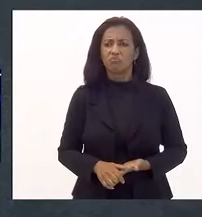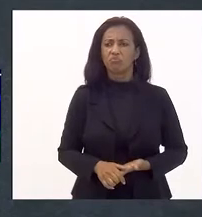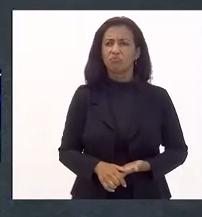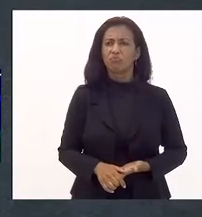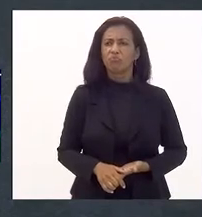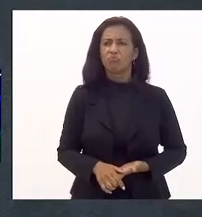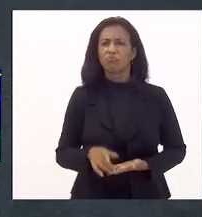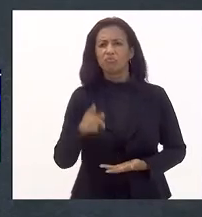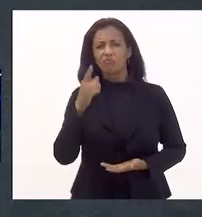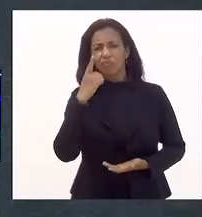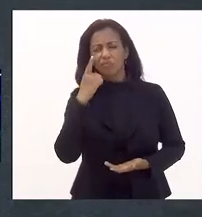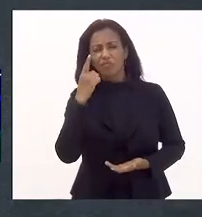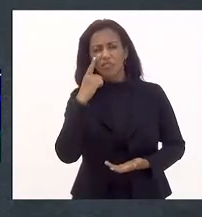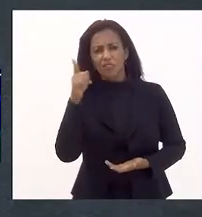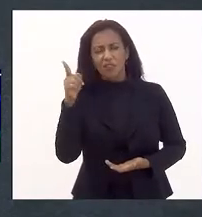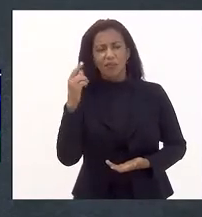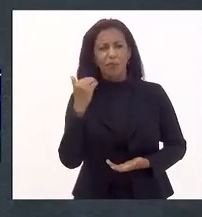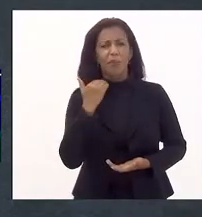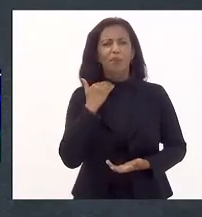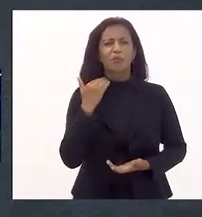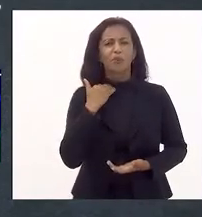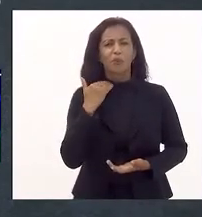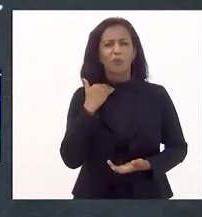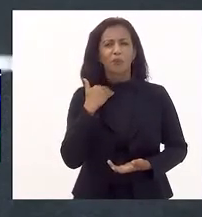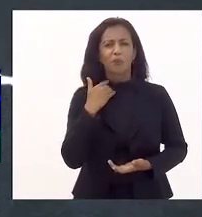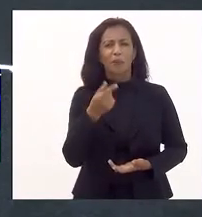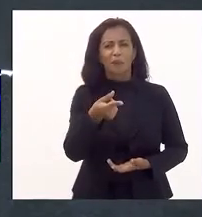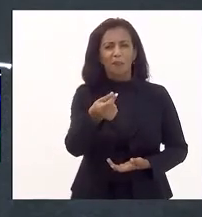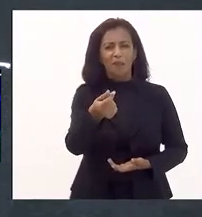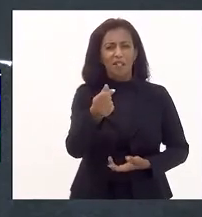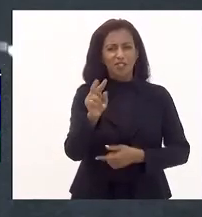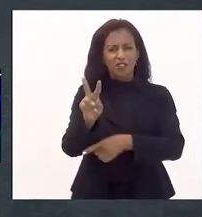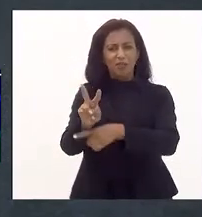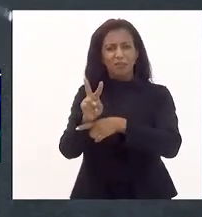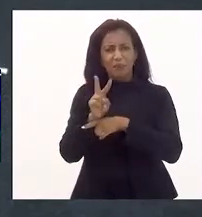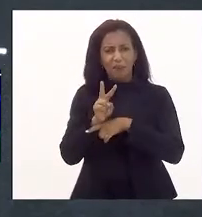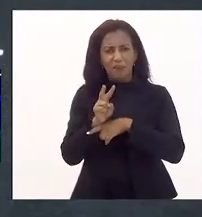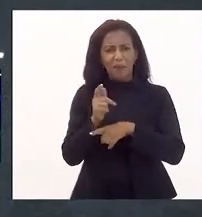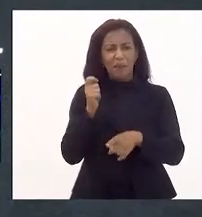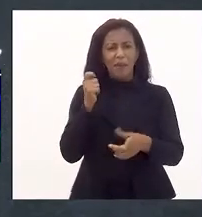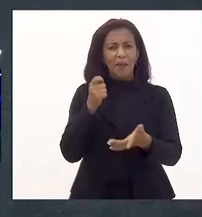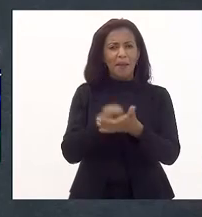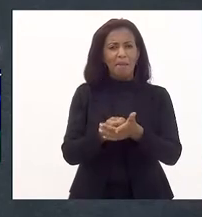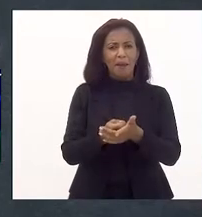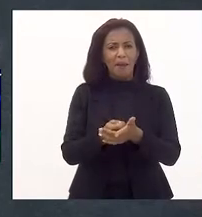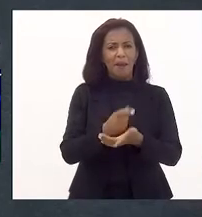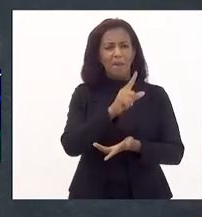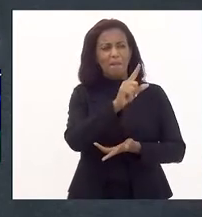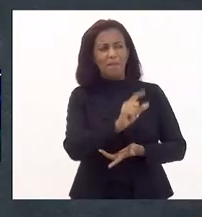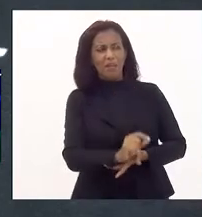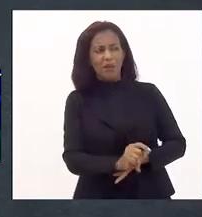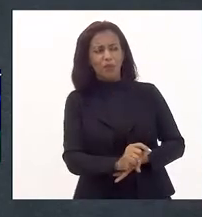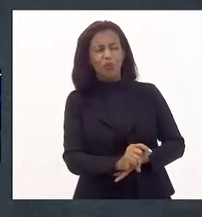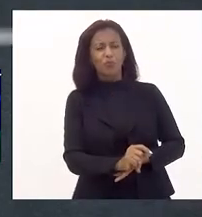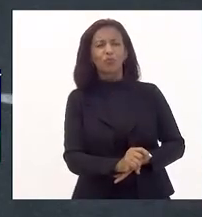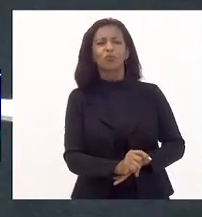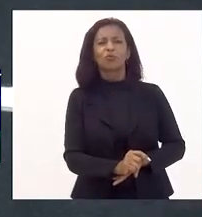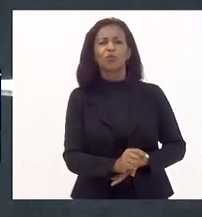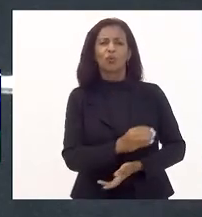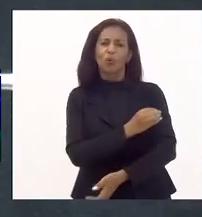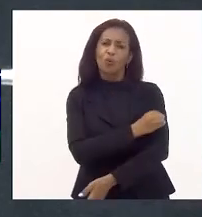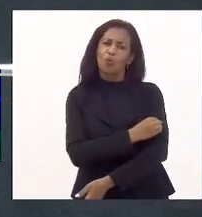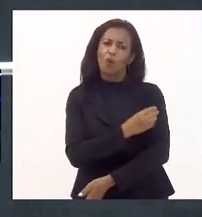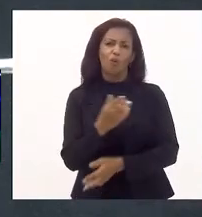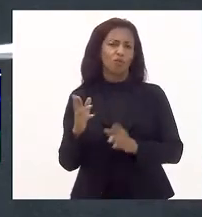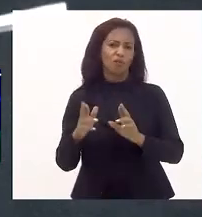Presidente, o senhor já viu alguém ir ao banco pegar dinheiro emprestado e pagar menos do que pegou? O álcool gel não vai